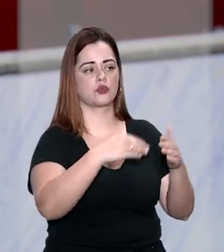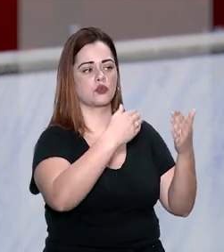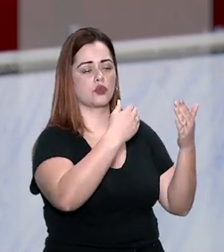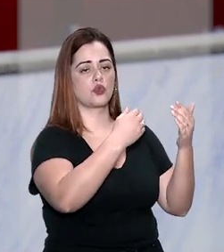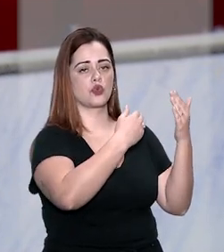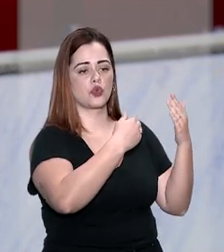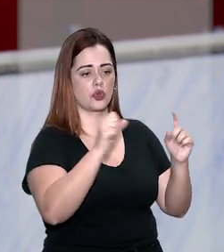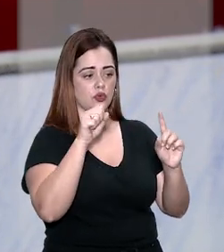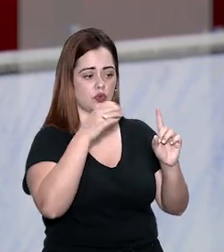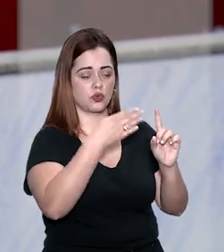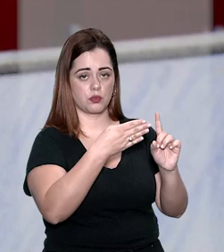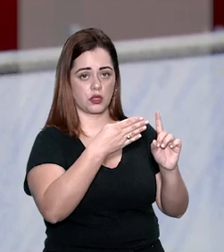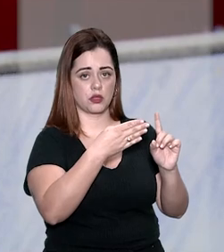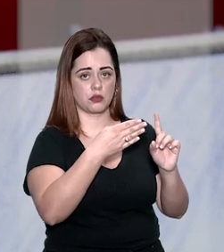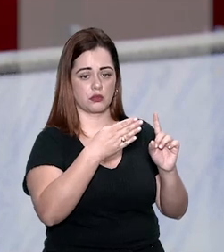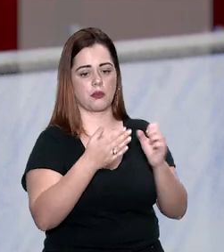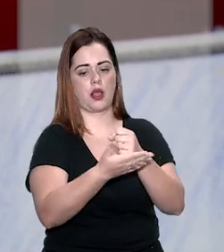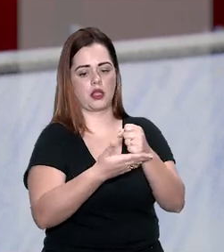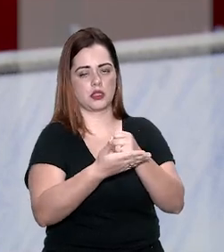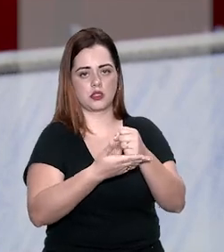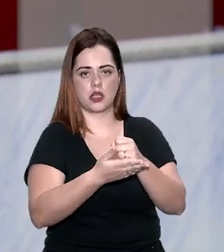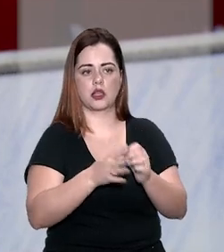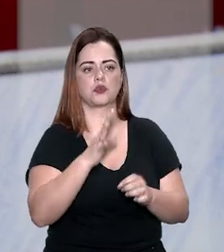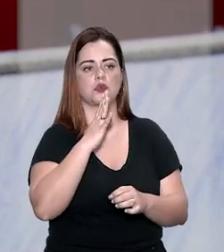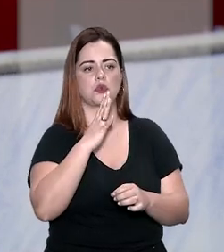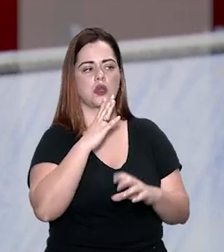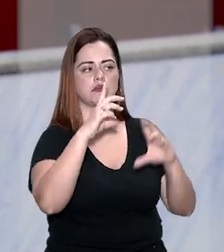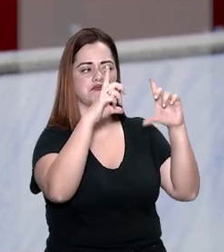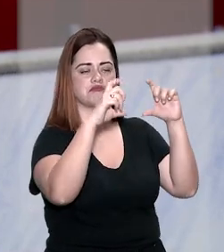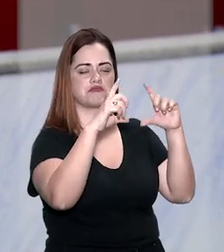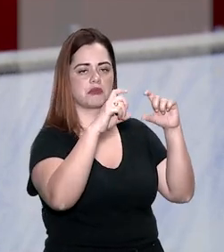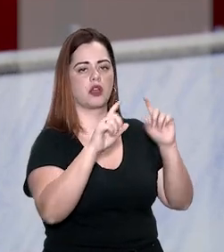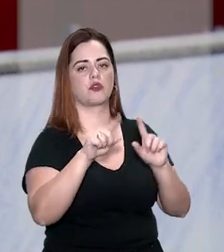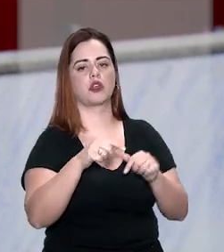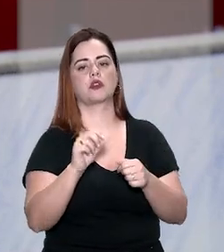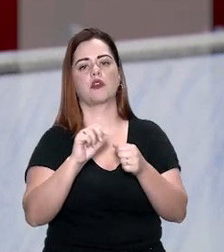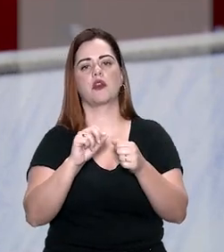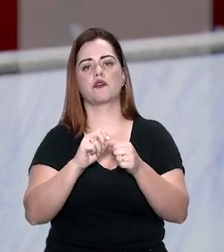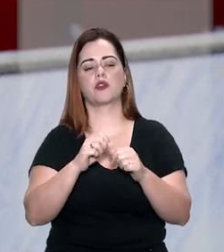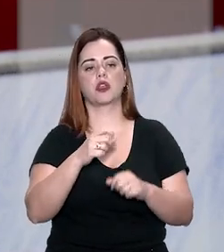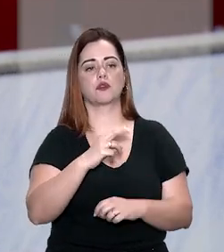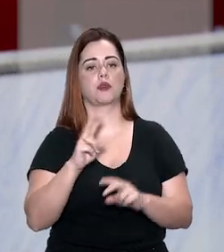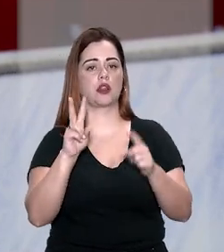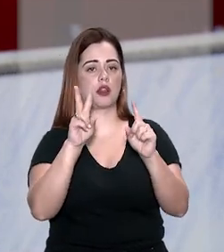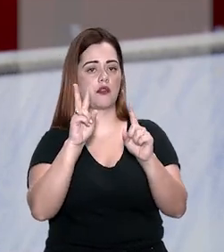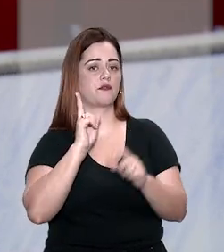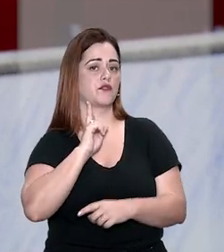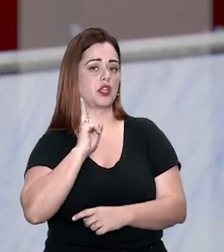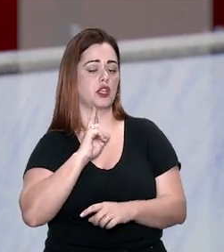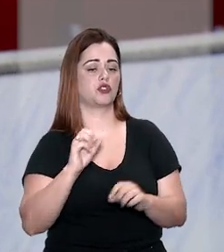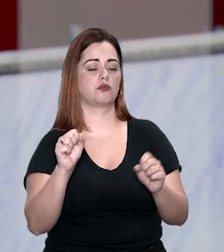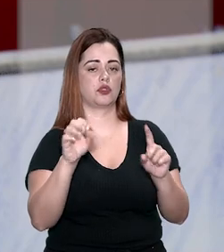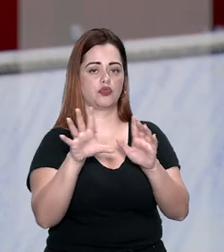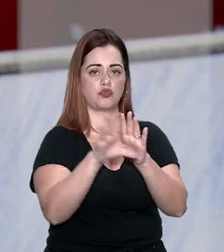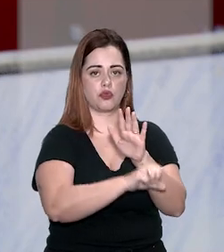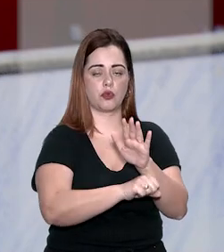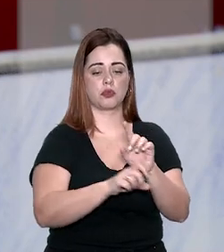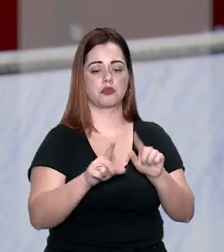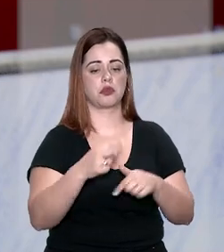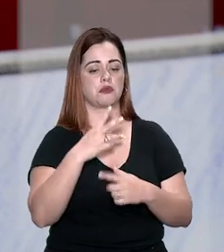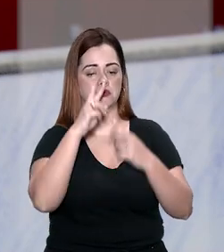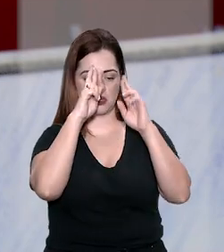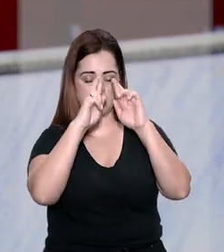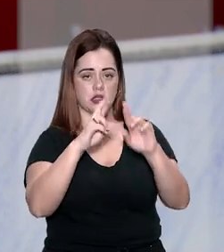do suspeito por ter se baseado exclusivamente no reconhecimento fotográfico feito pela vítima de um roubo, sem respeito às